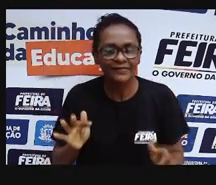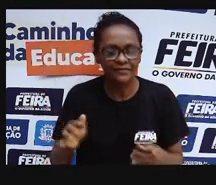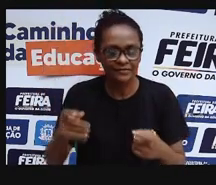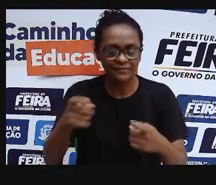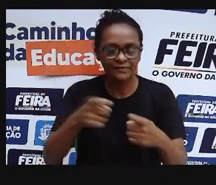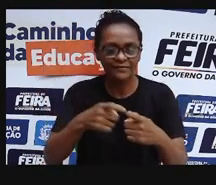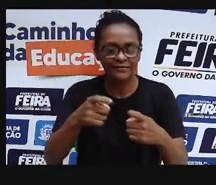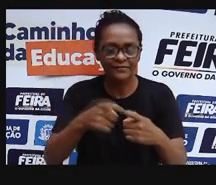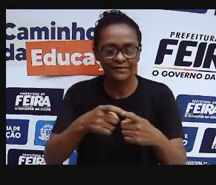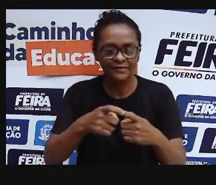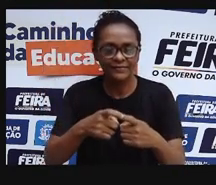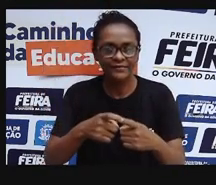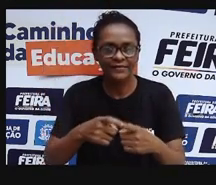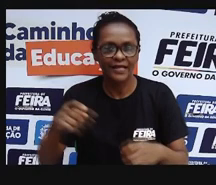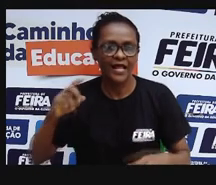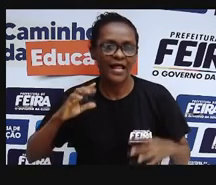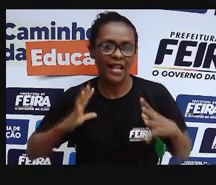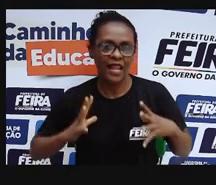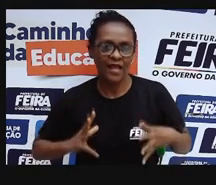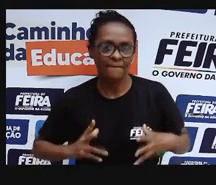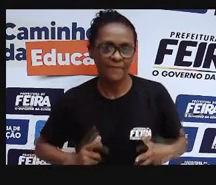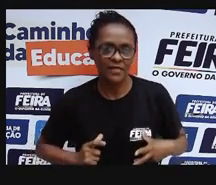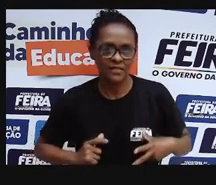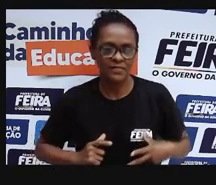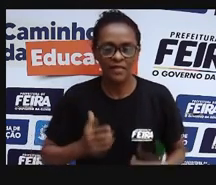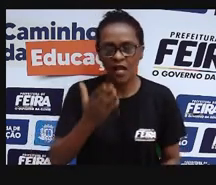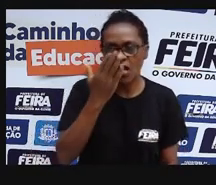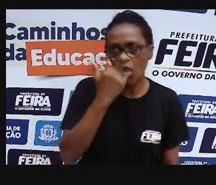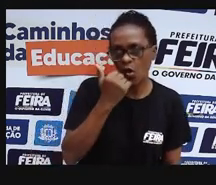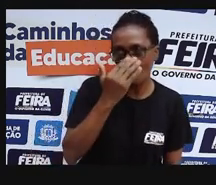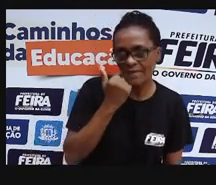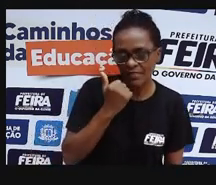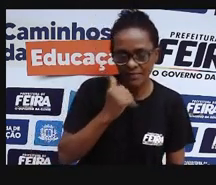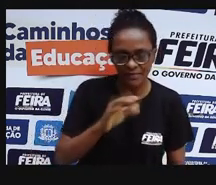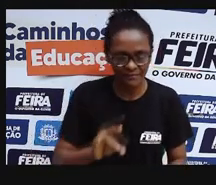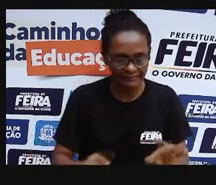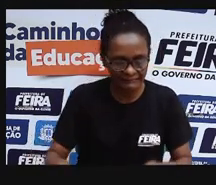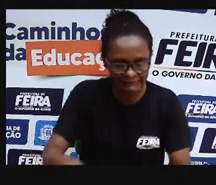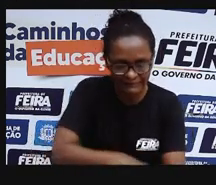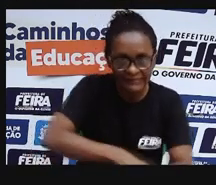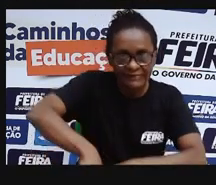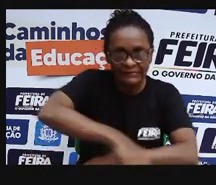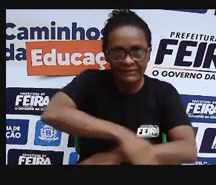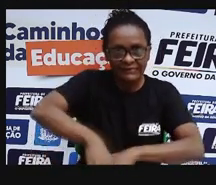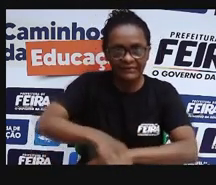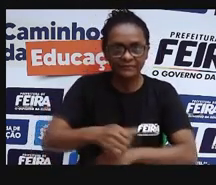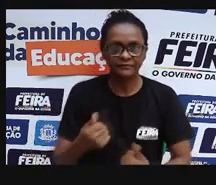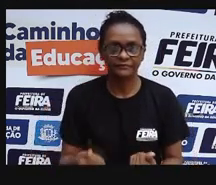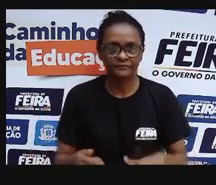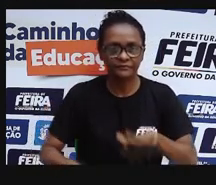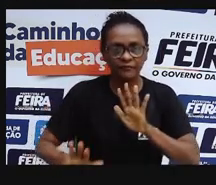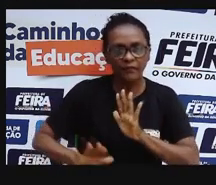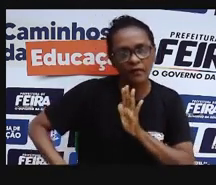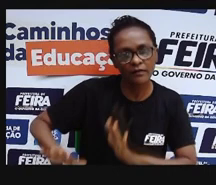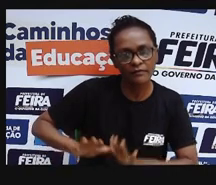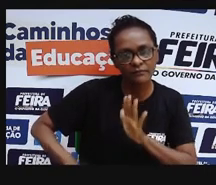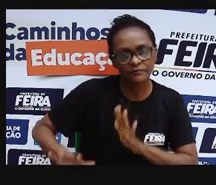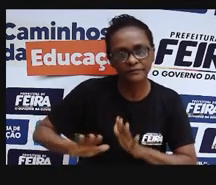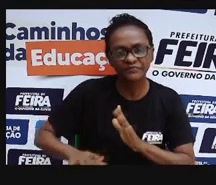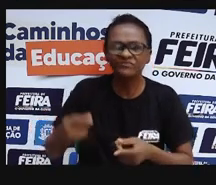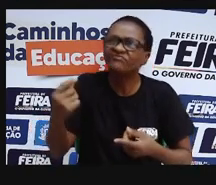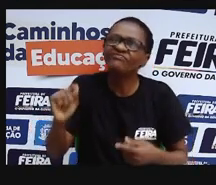higiene, comida e saneamento. Minha prova, tudo isso tem a ver com saúde? Tem certeza?